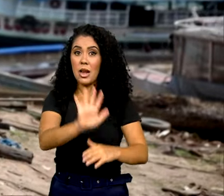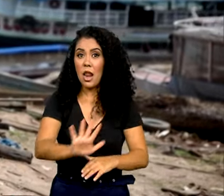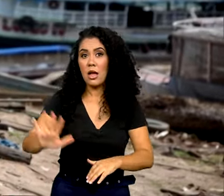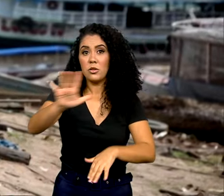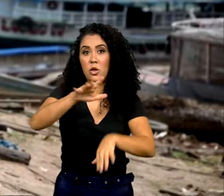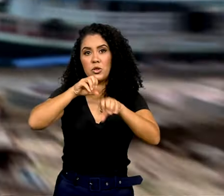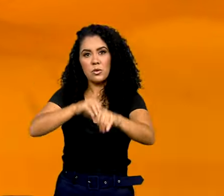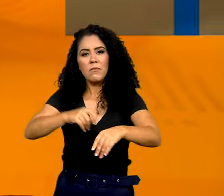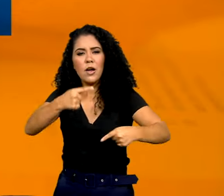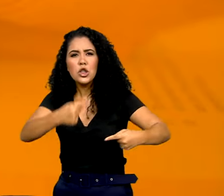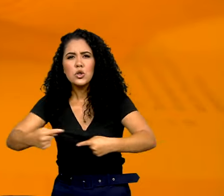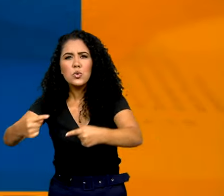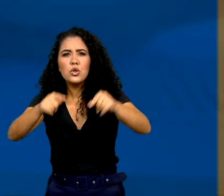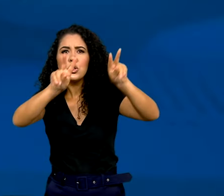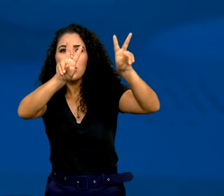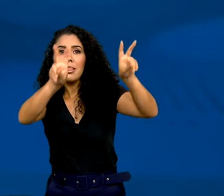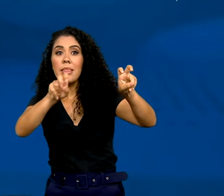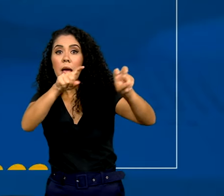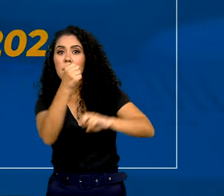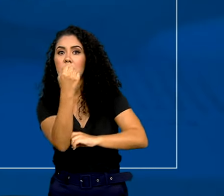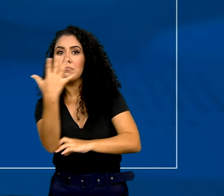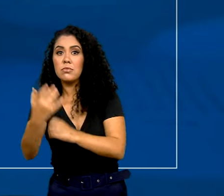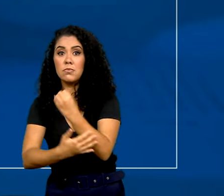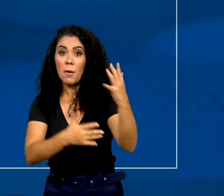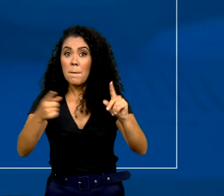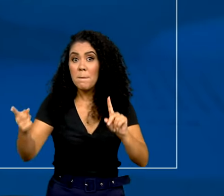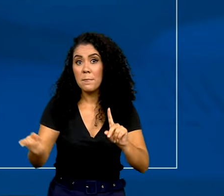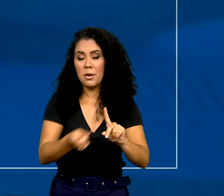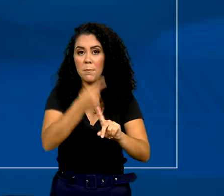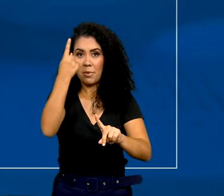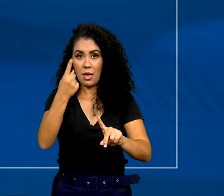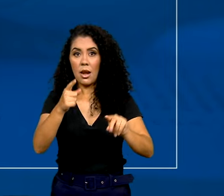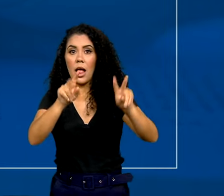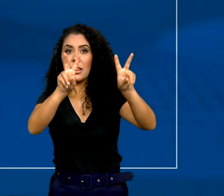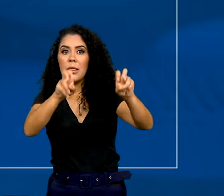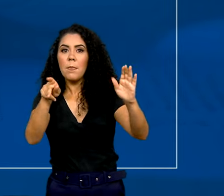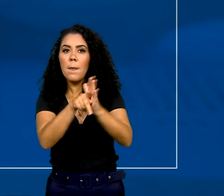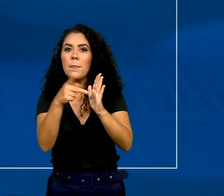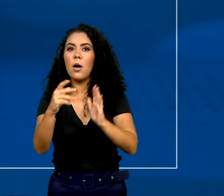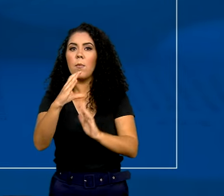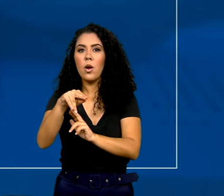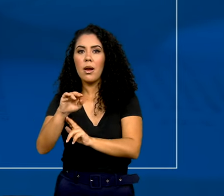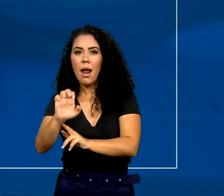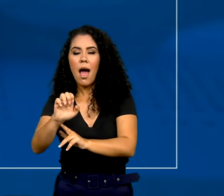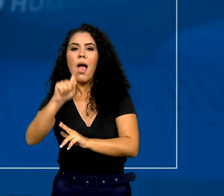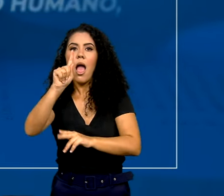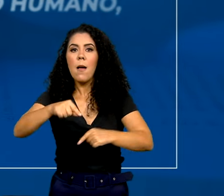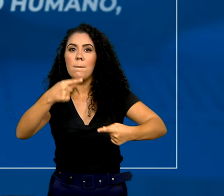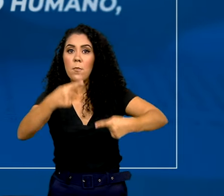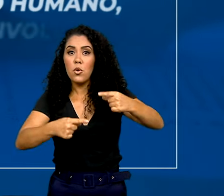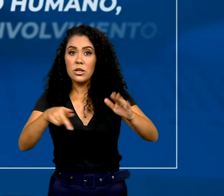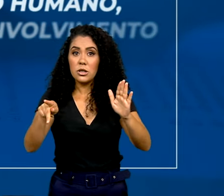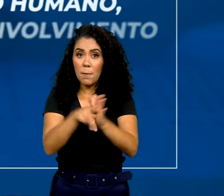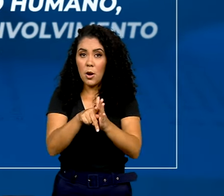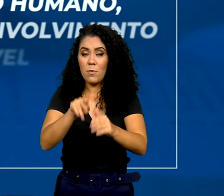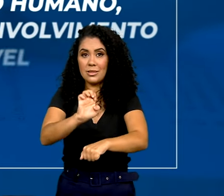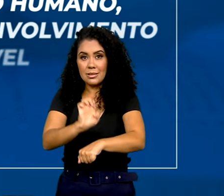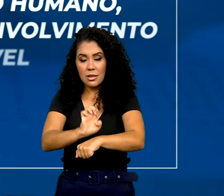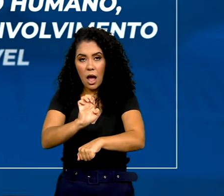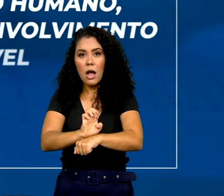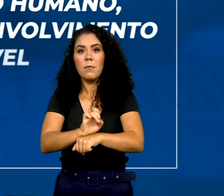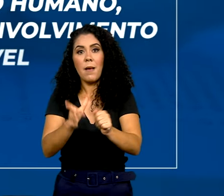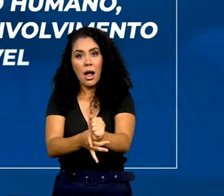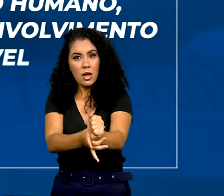pela primeira vez. O tema desta edição da Conai é Política de Estado para a Garantia da Educação como Direito Humano,